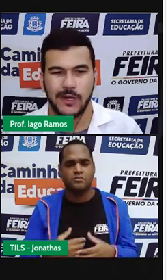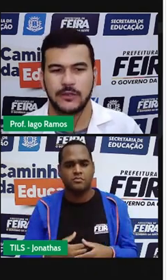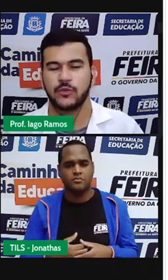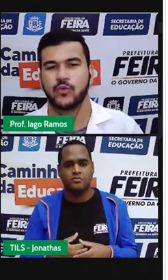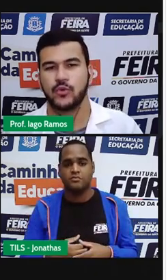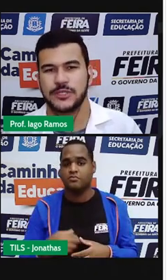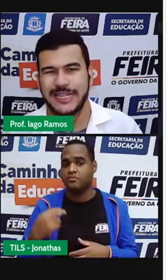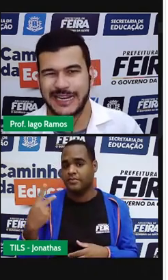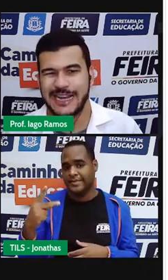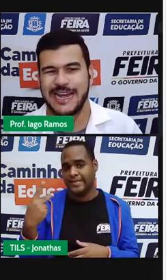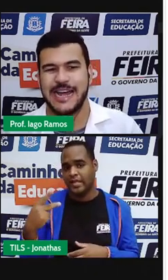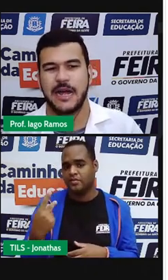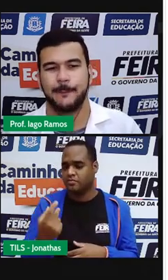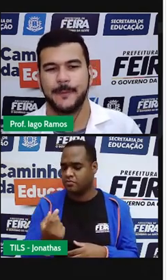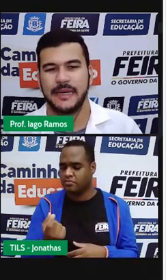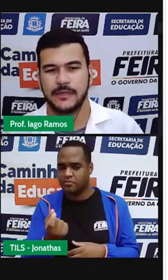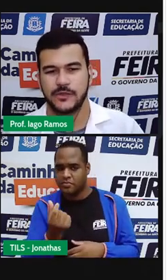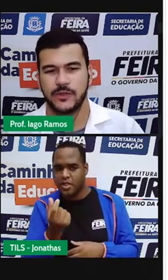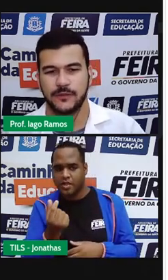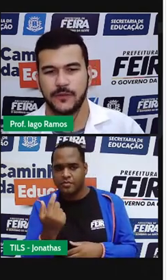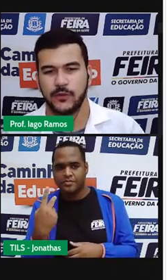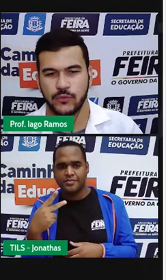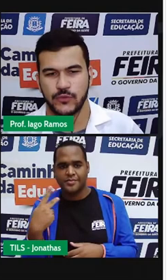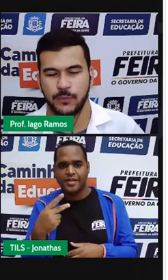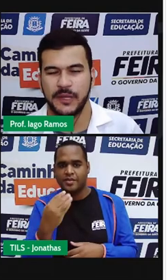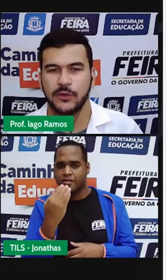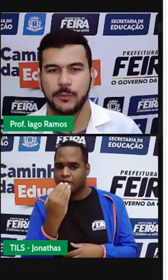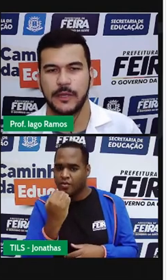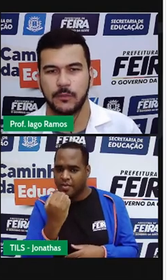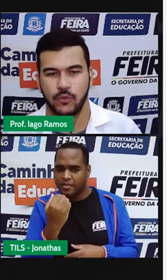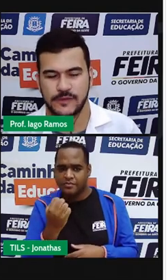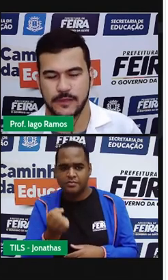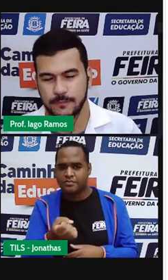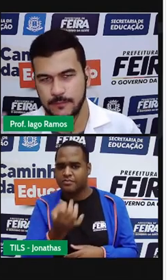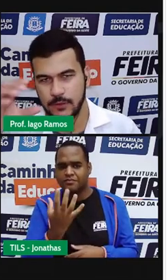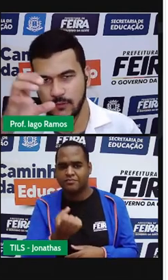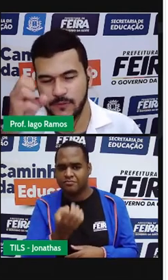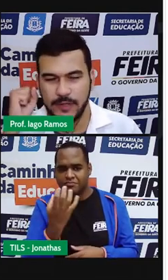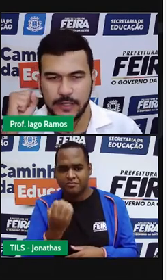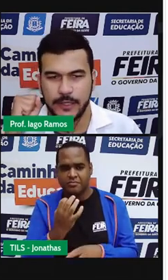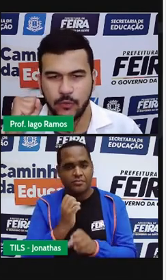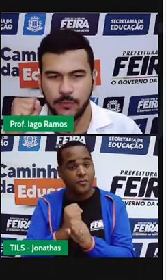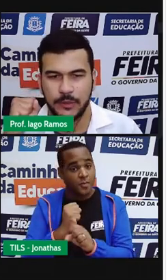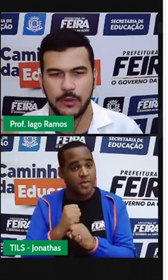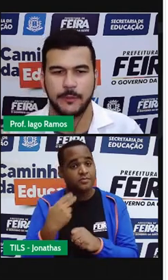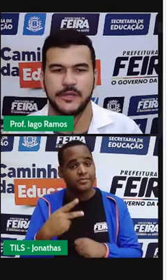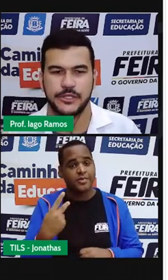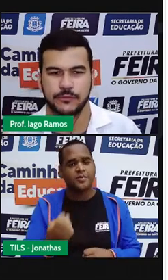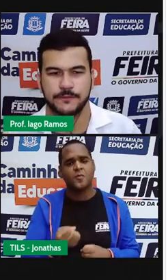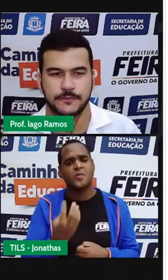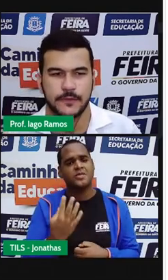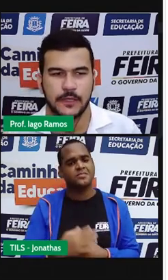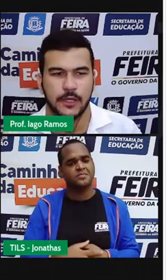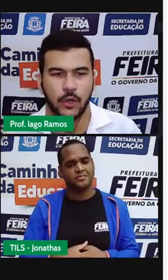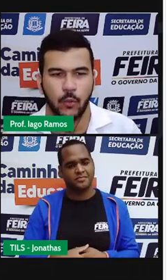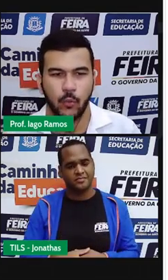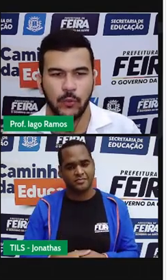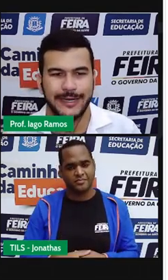quanto custará apenas o que foi consumido pela moça? Então vem aqui comigo rapidinho.